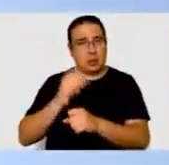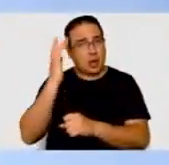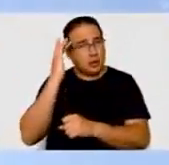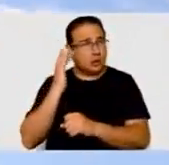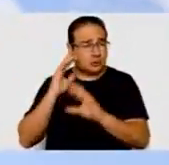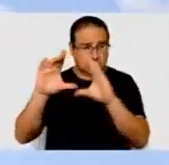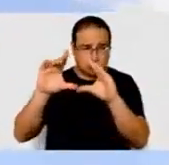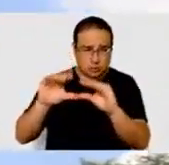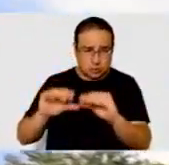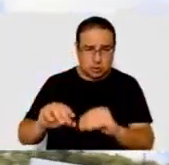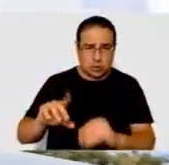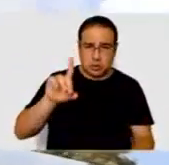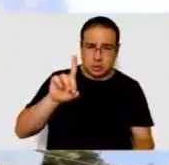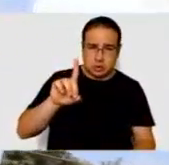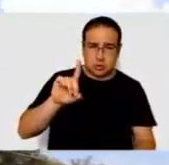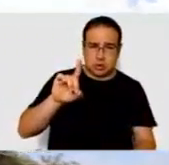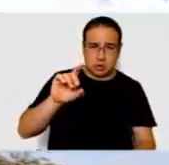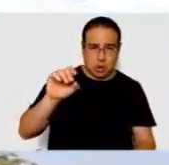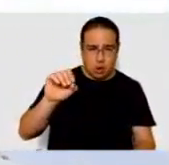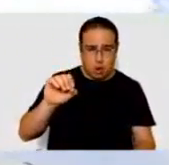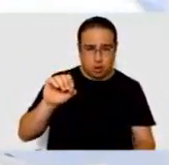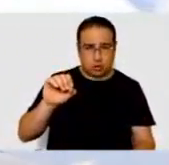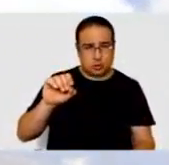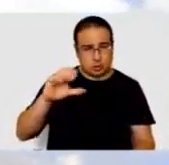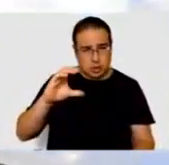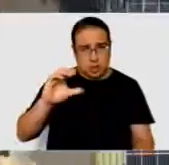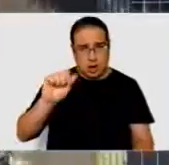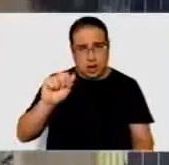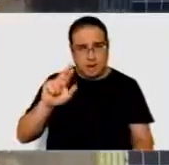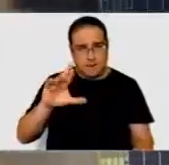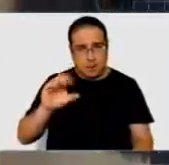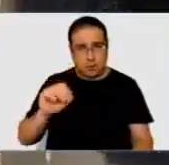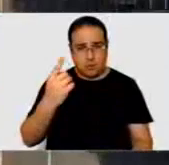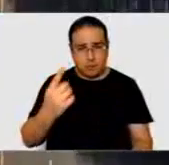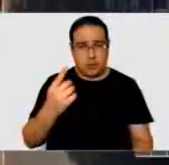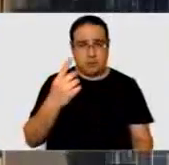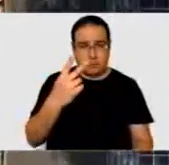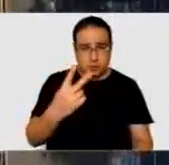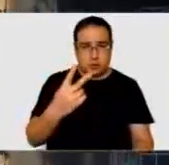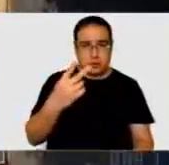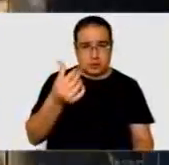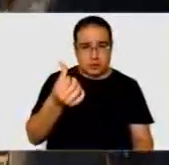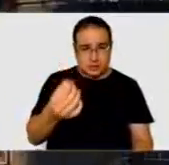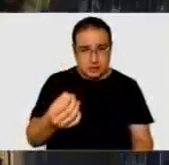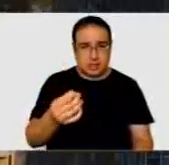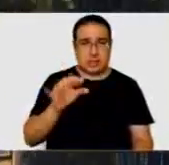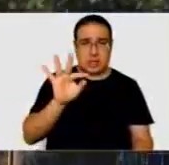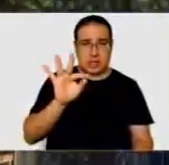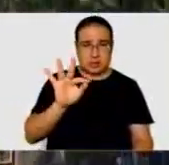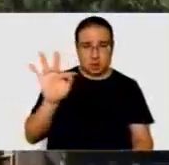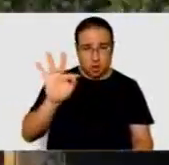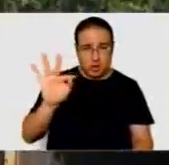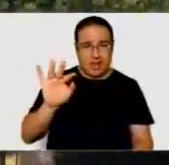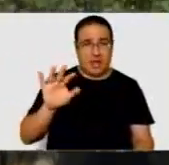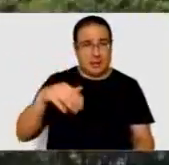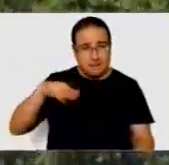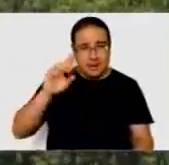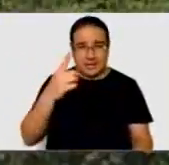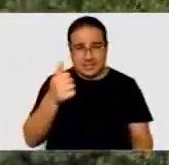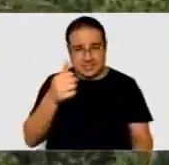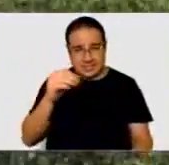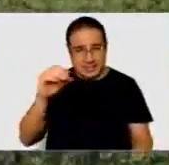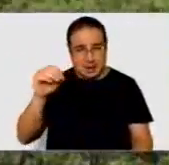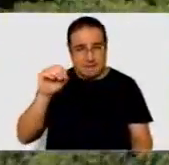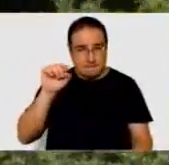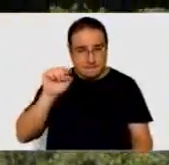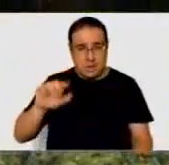a queda estimada de dióxido de carbono será de 1.260 toneladas, equivalente a mais de 100 mil